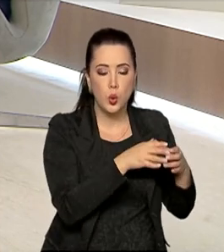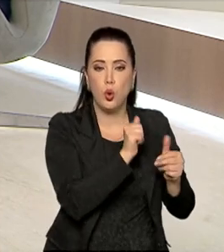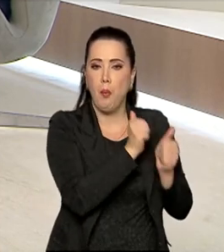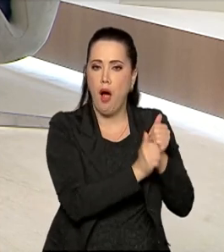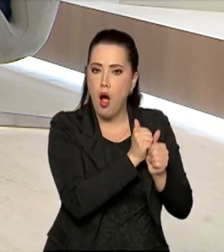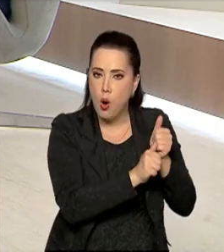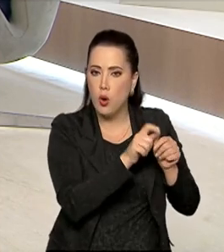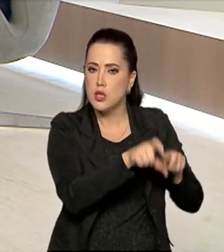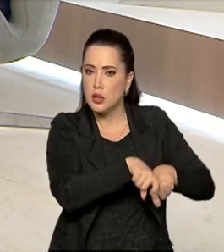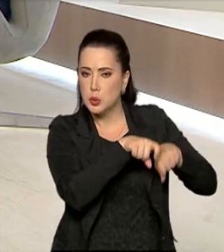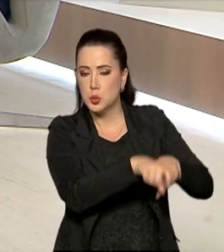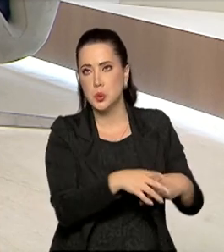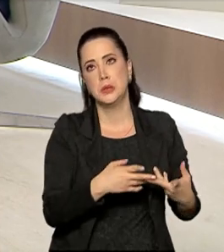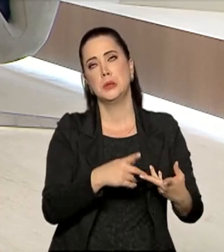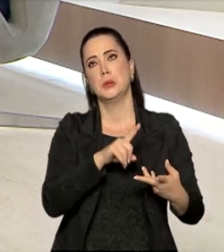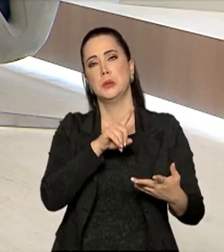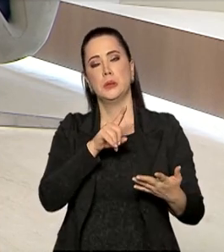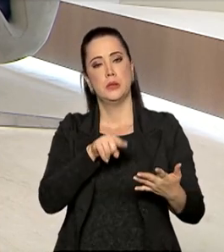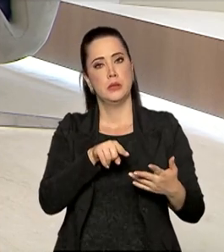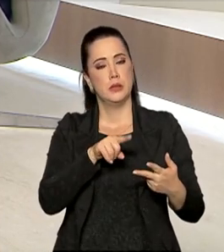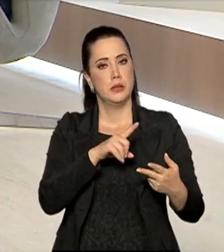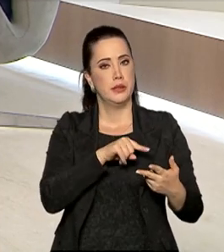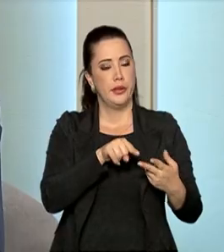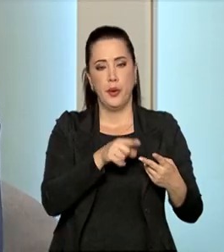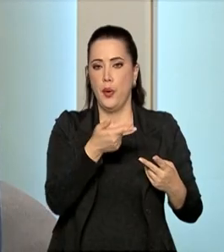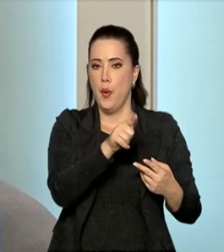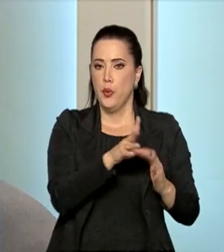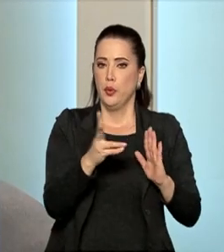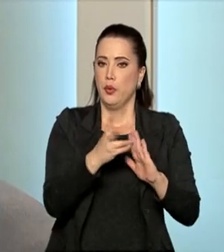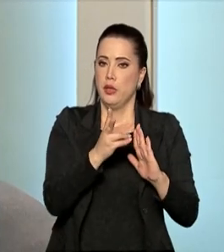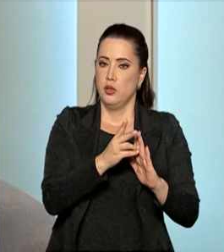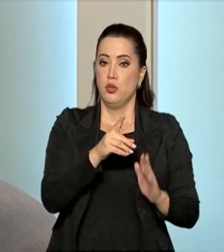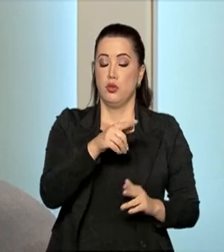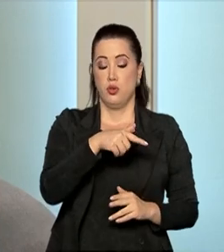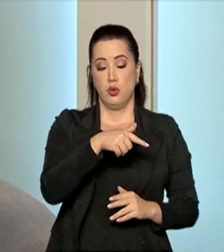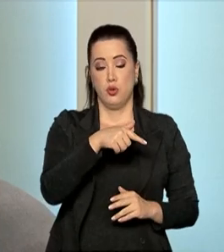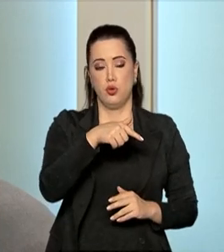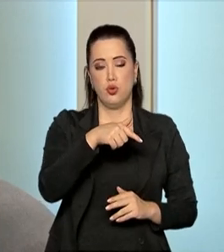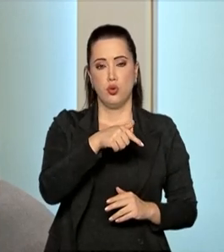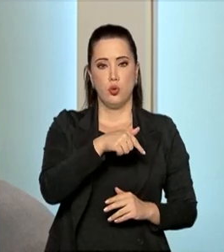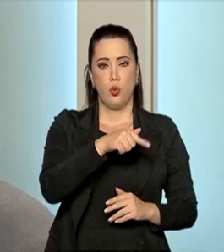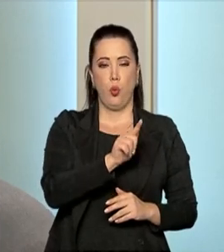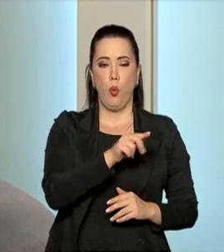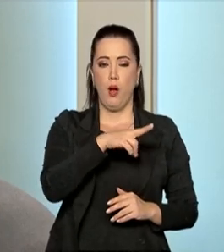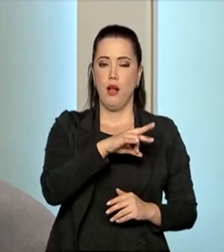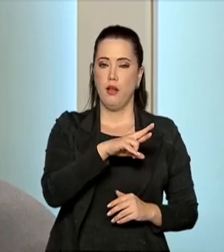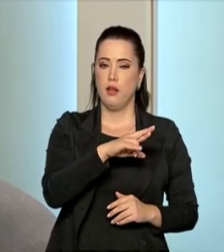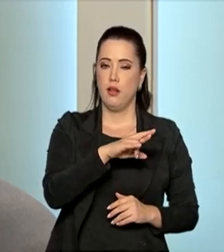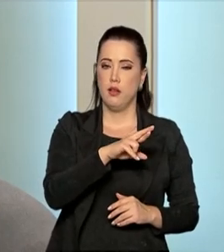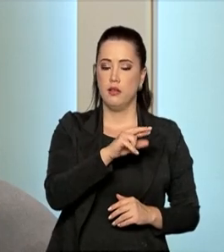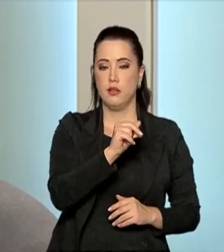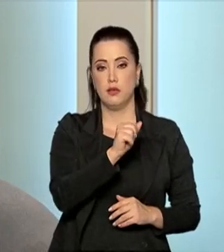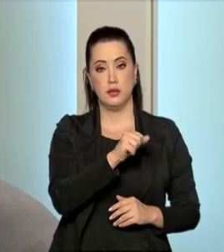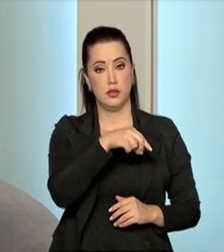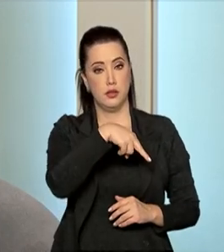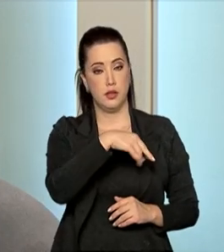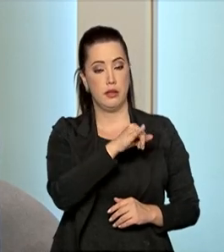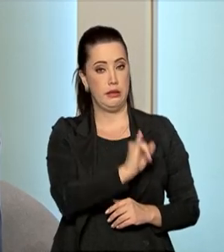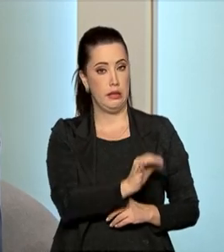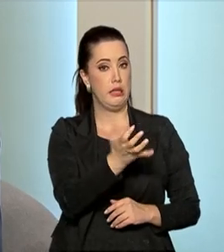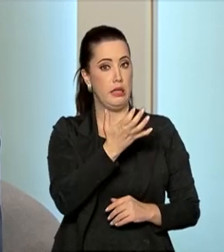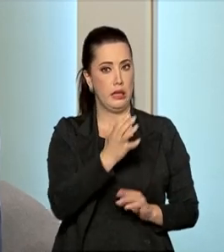arroz, os guaranis, e uma nova perspectiva de exportar